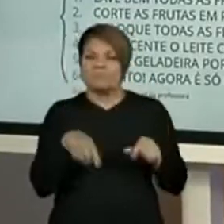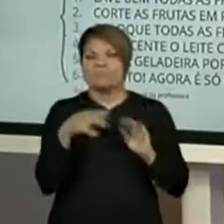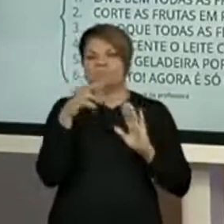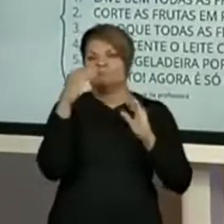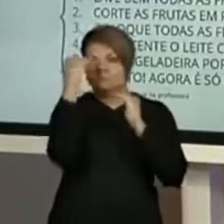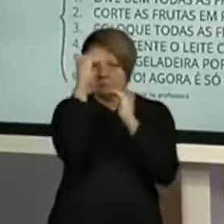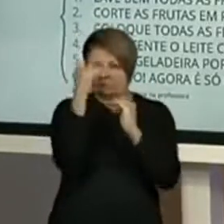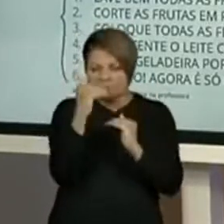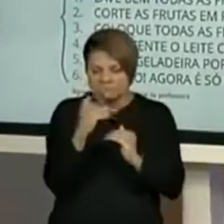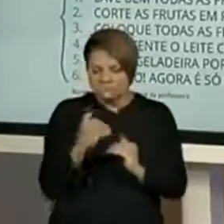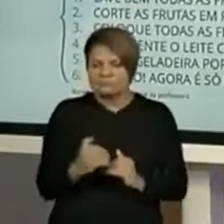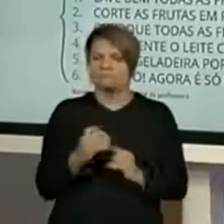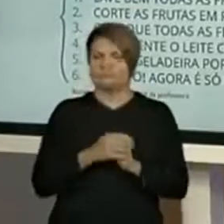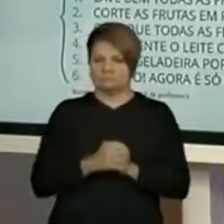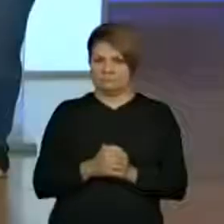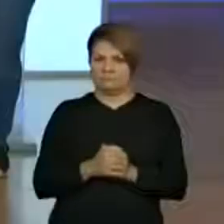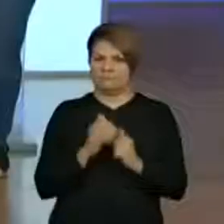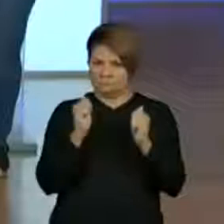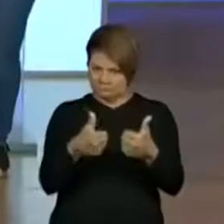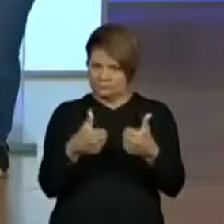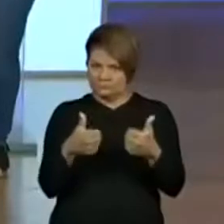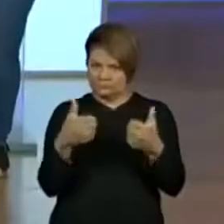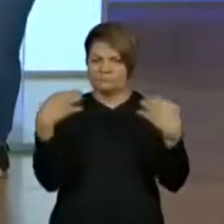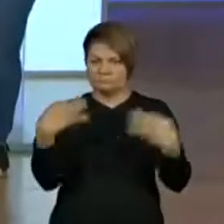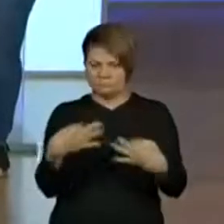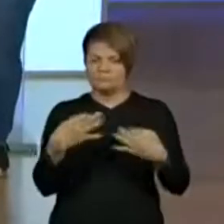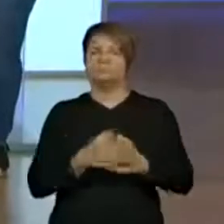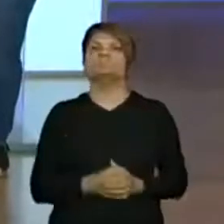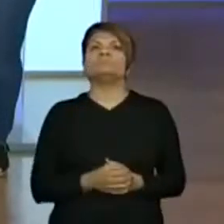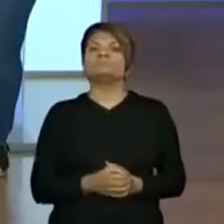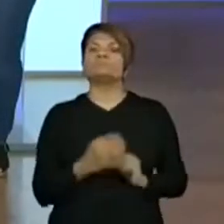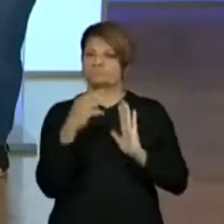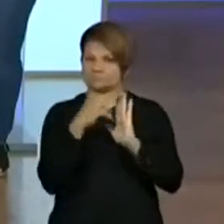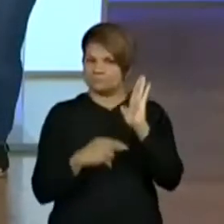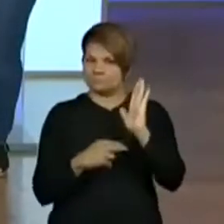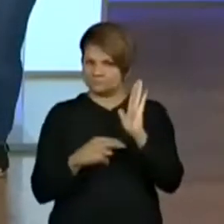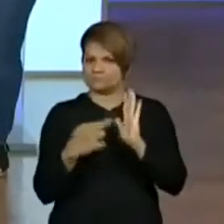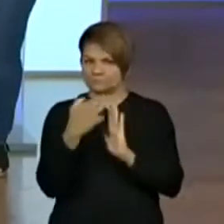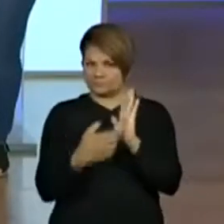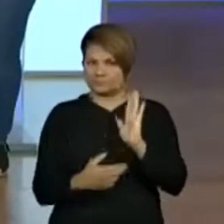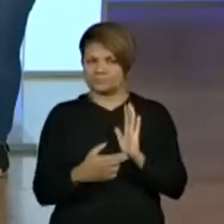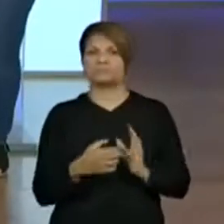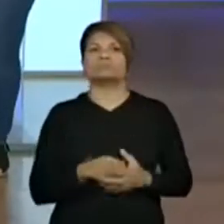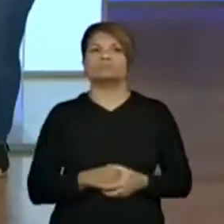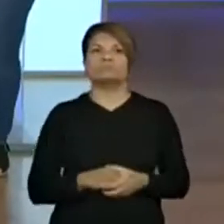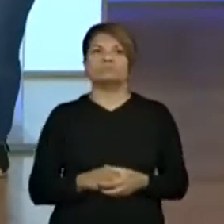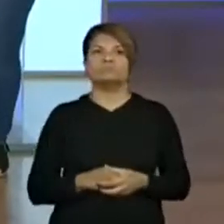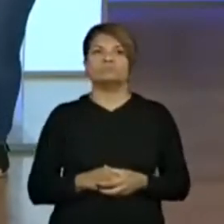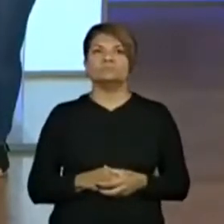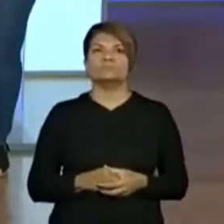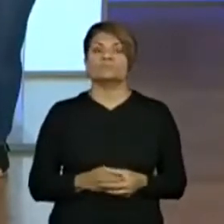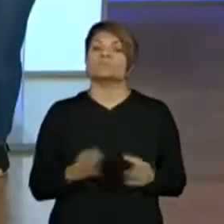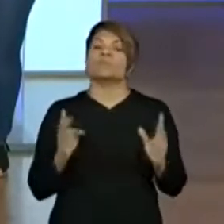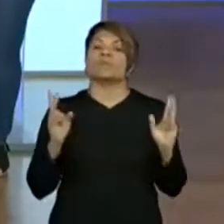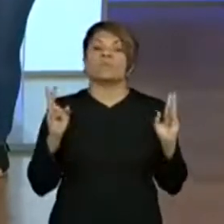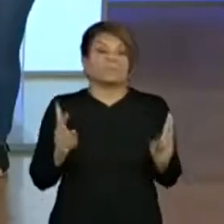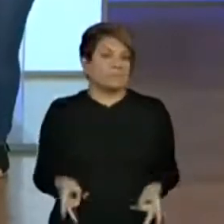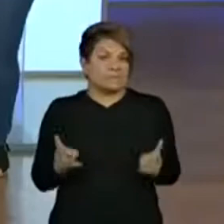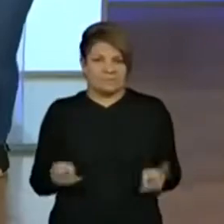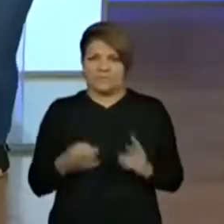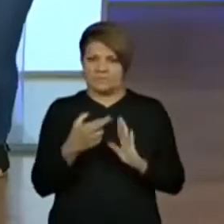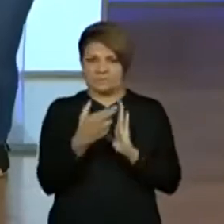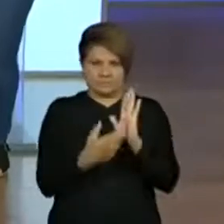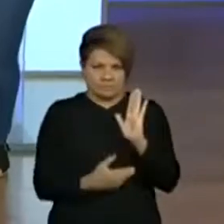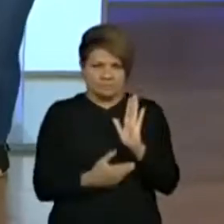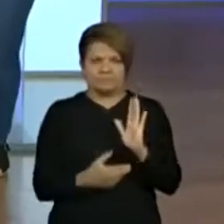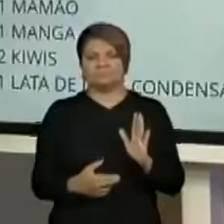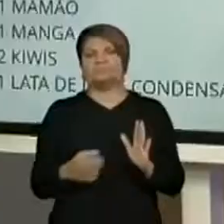tem ali essa estrutura. Certo, professora? Vamos ler então a nossa receita? É a mesma receita. A professora